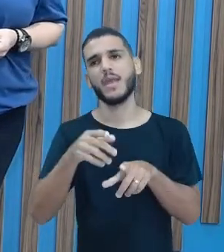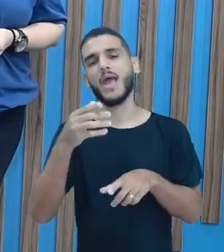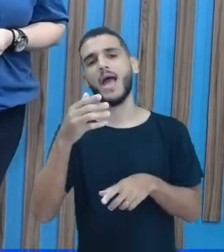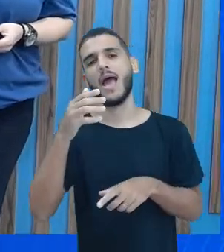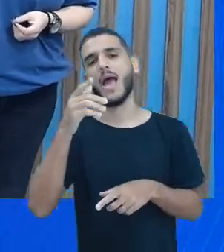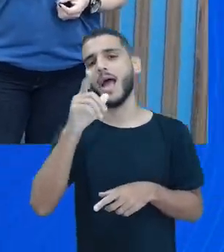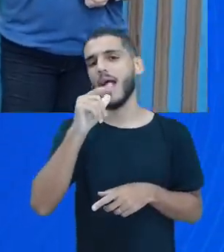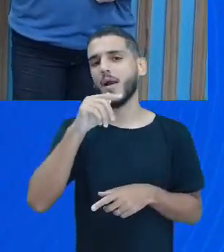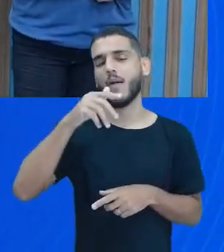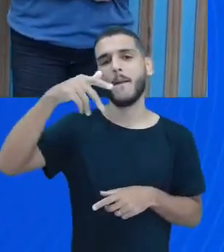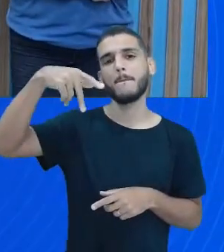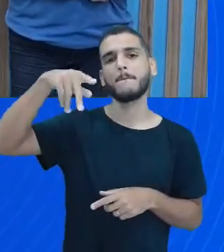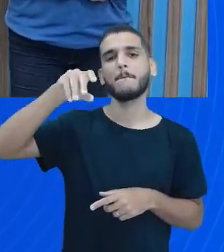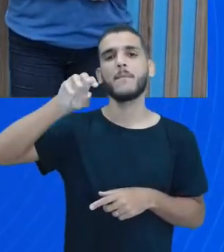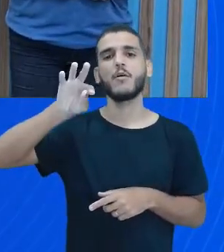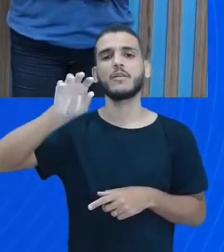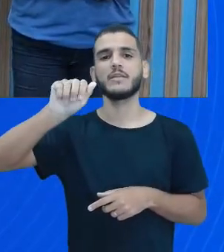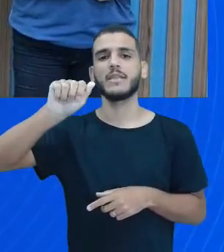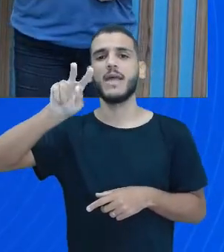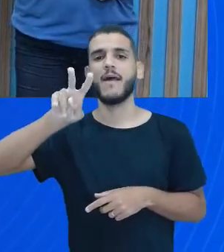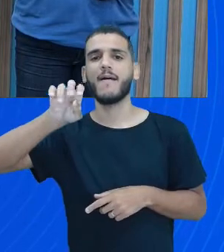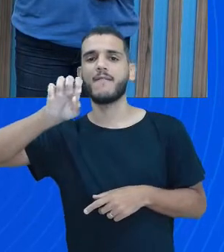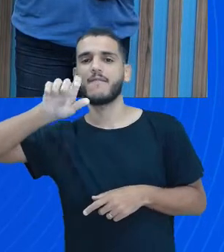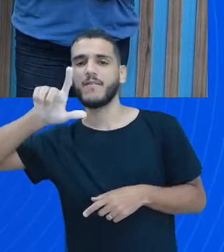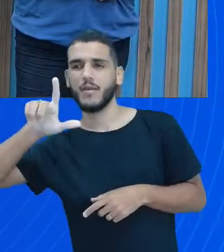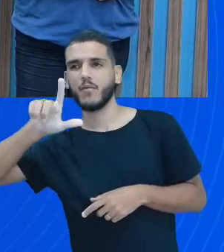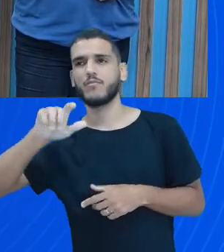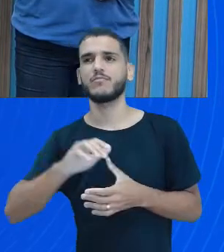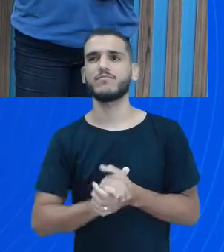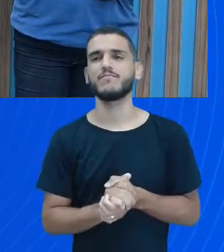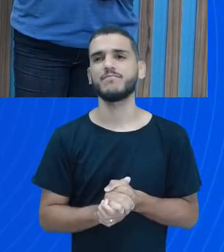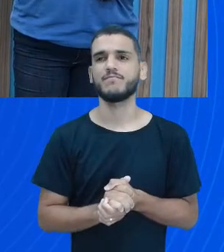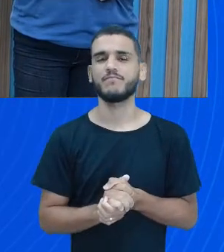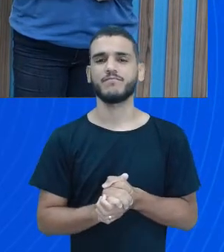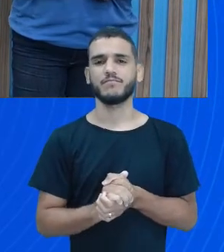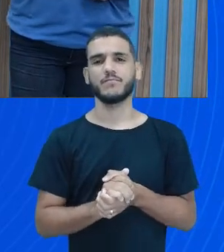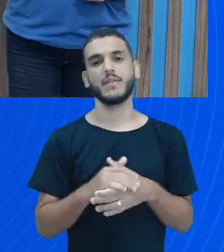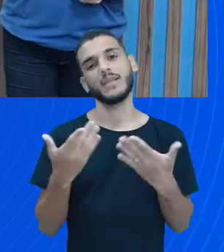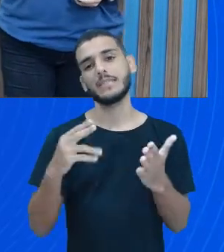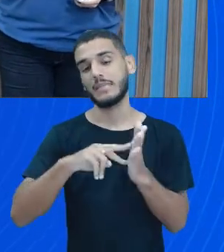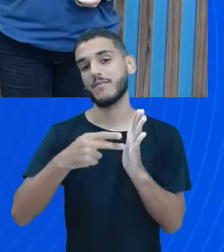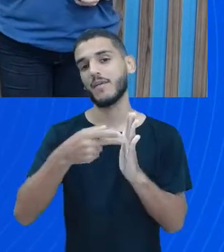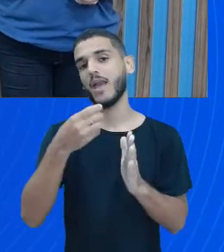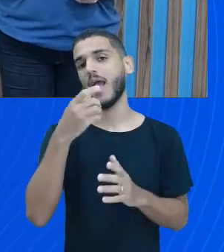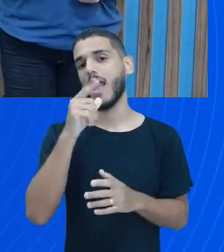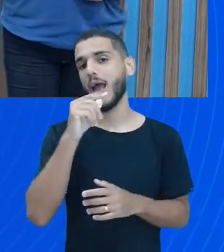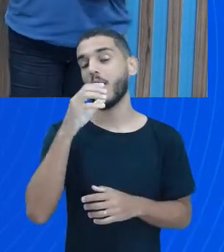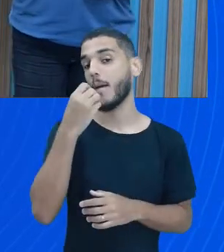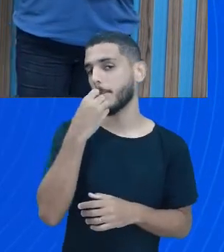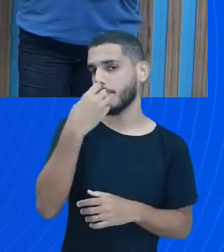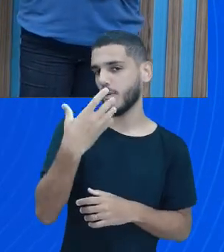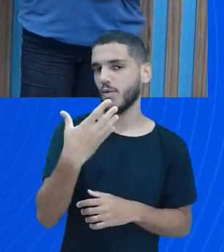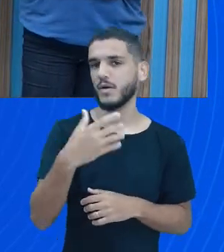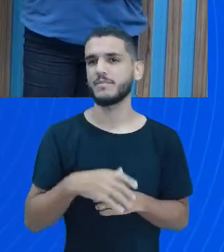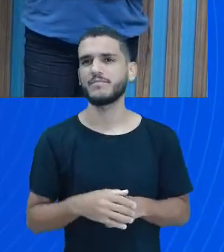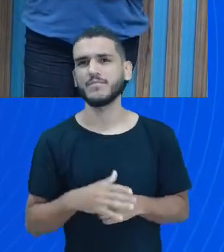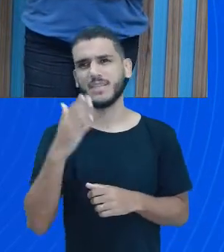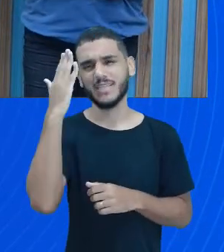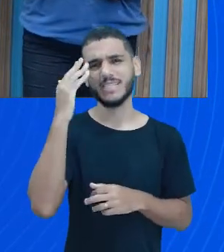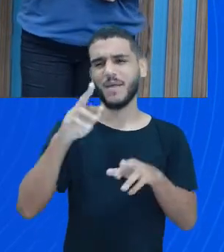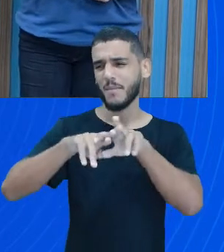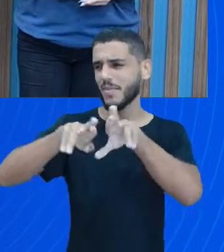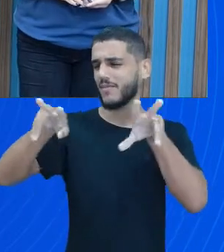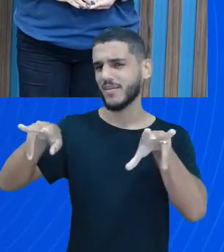gente. Então, eu já vou começar essa aula de hoje perguntando a vocês. Olha aí, dá uma olhadinha. Você sabe a diferença